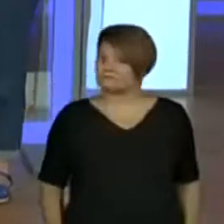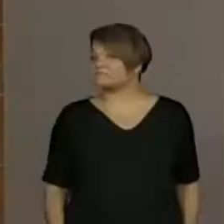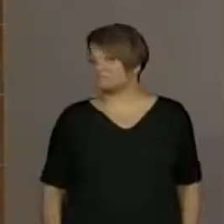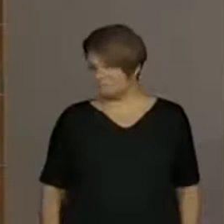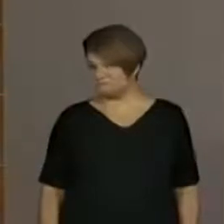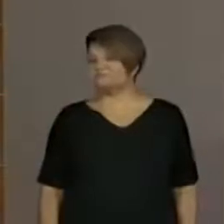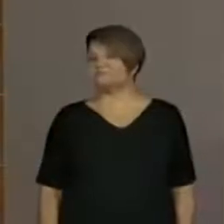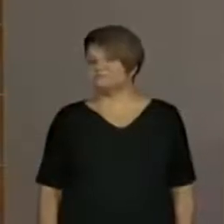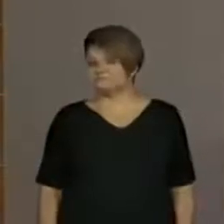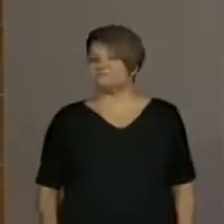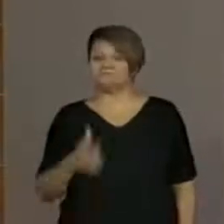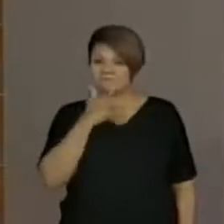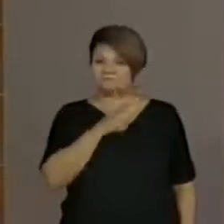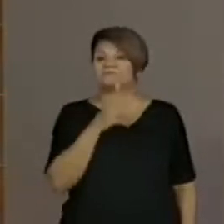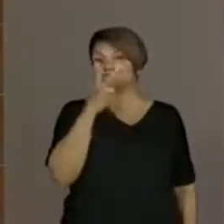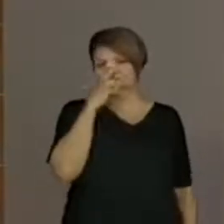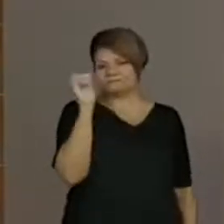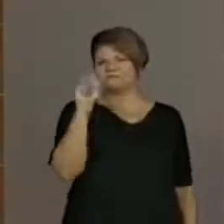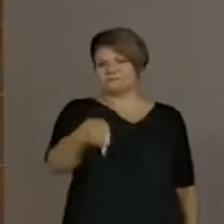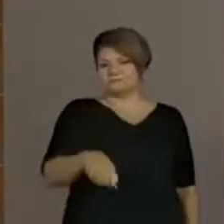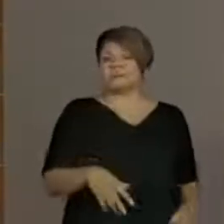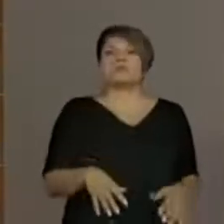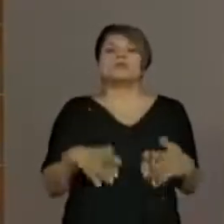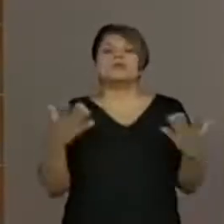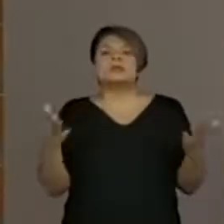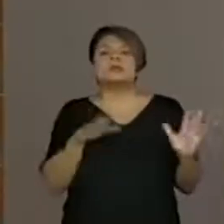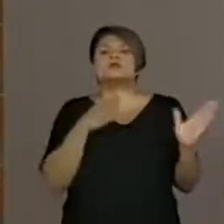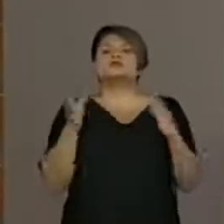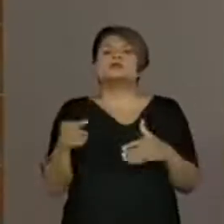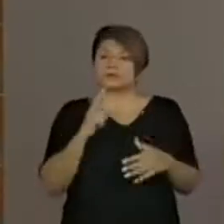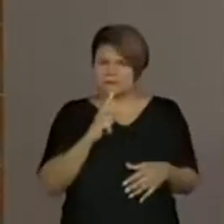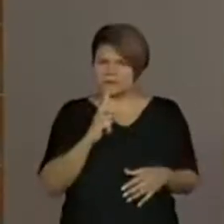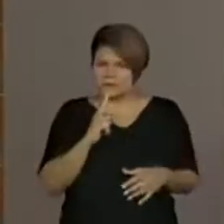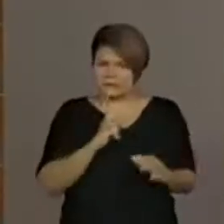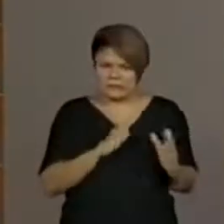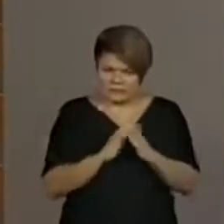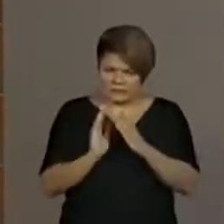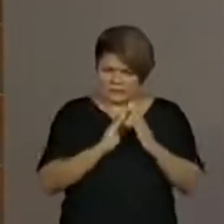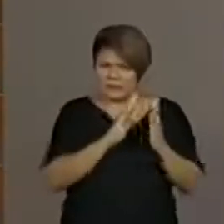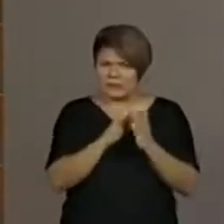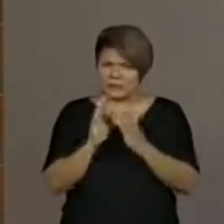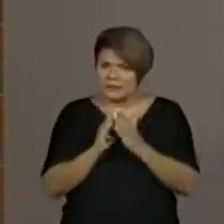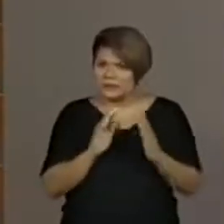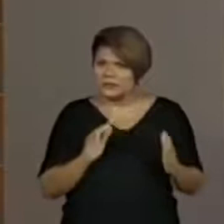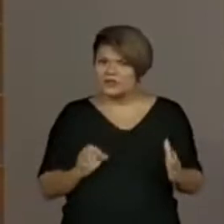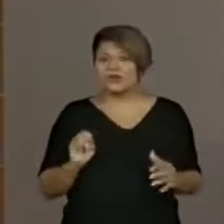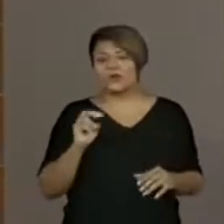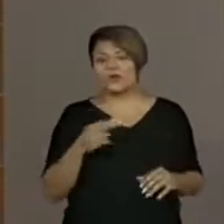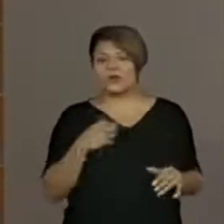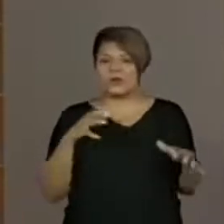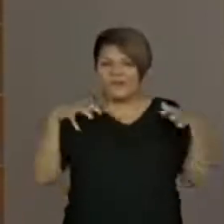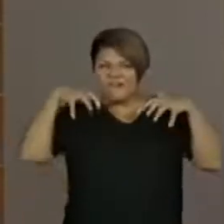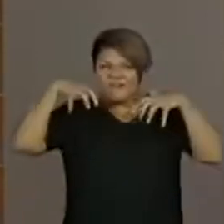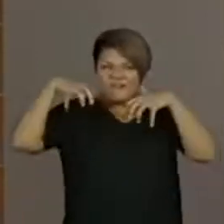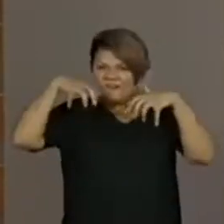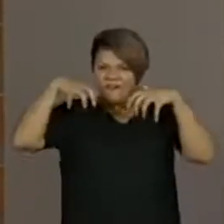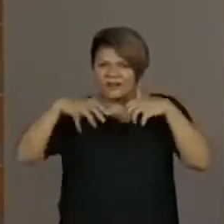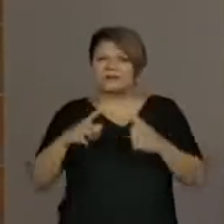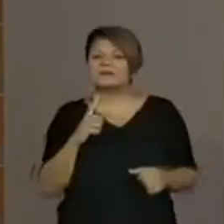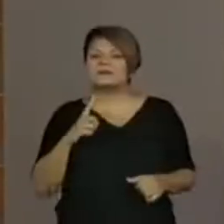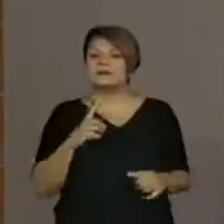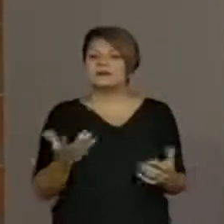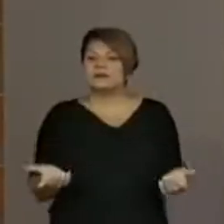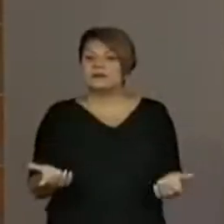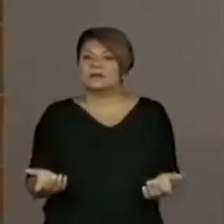E ao mesmo tempo, será que tinha alguns habitantes lá? Ou era aquele monstrinho que aparece? O será?